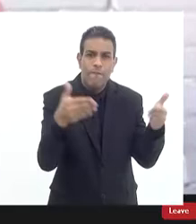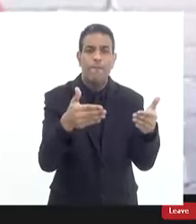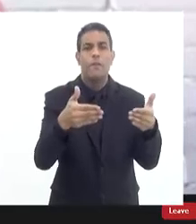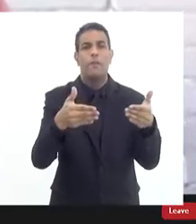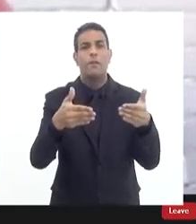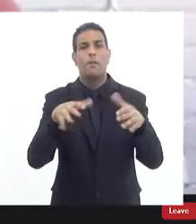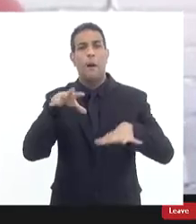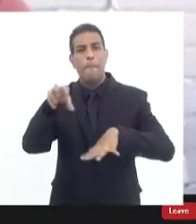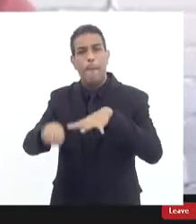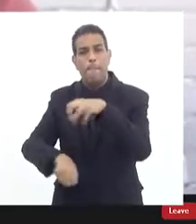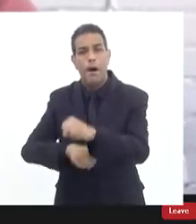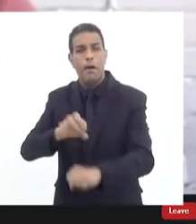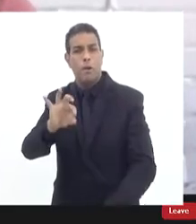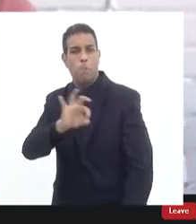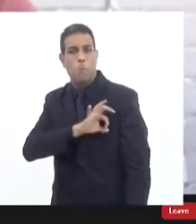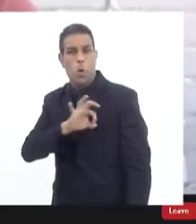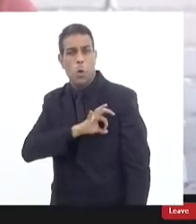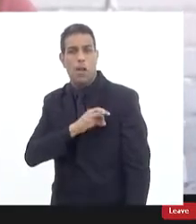policial do Jacarezinho